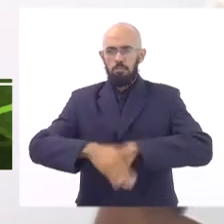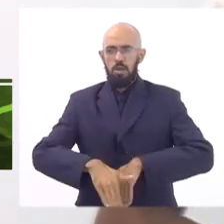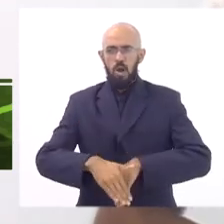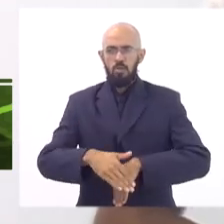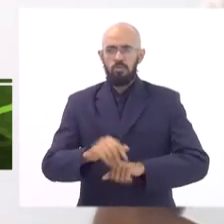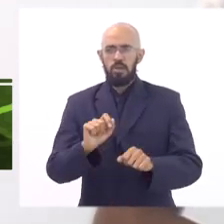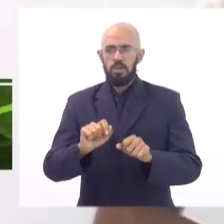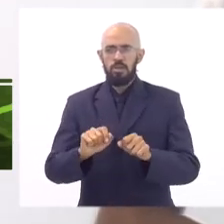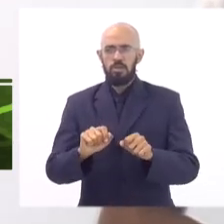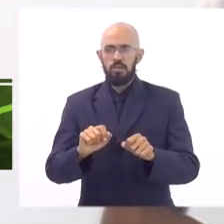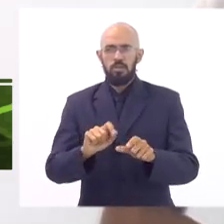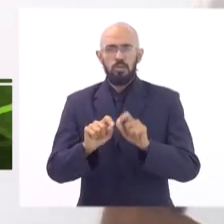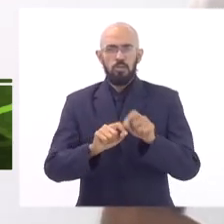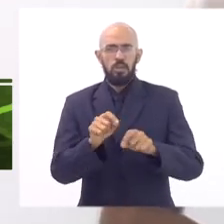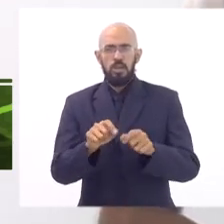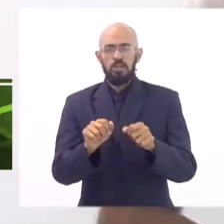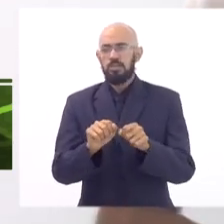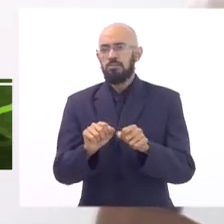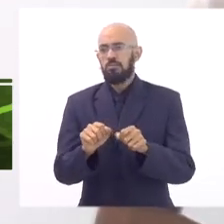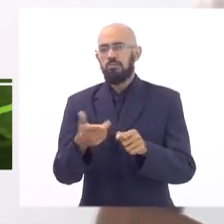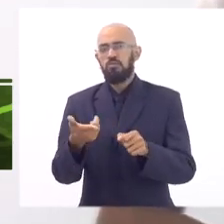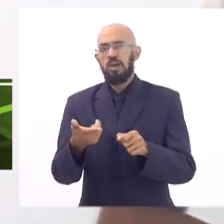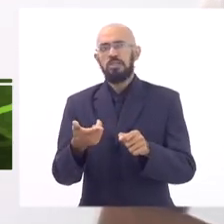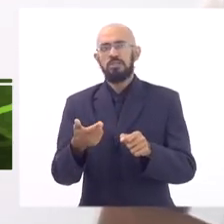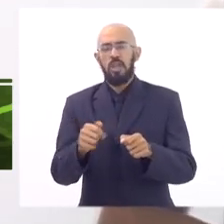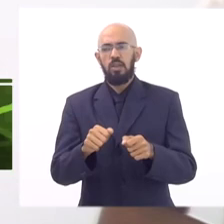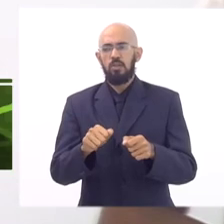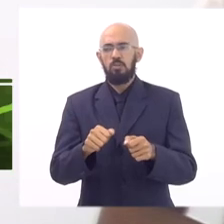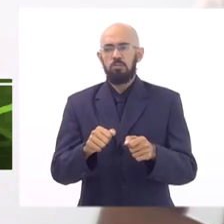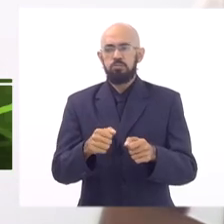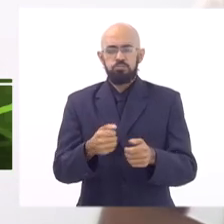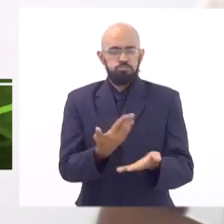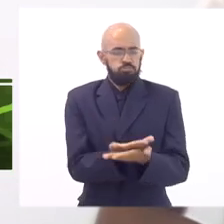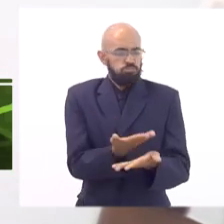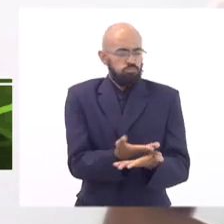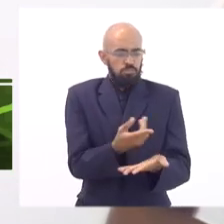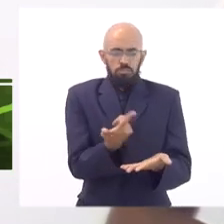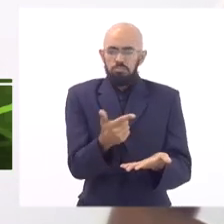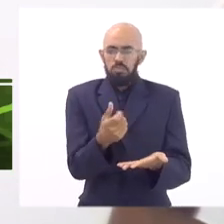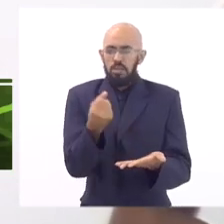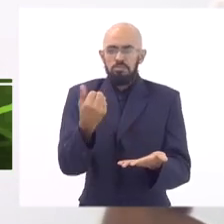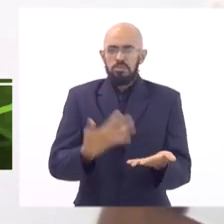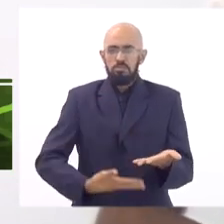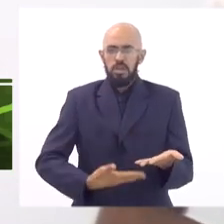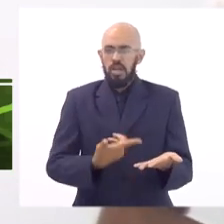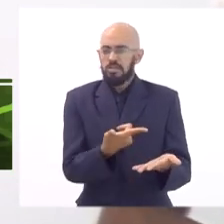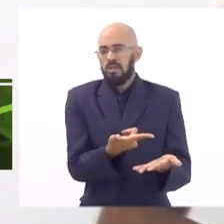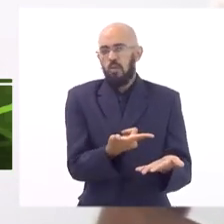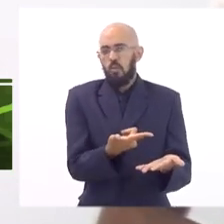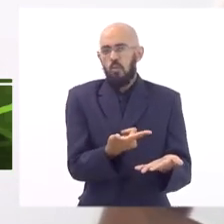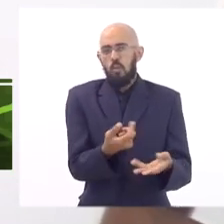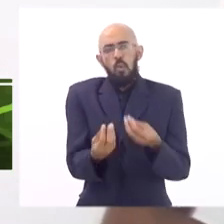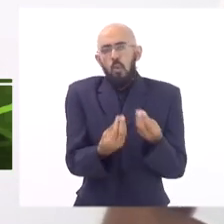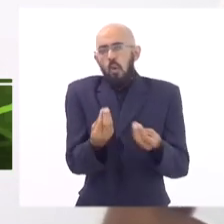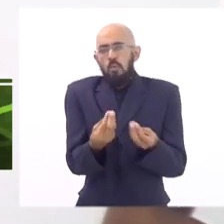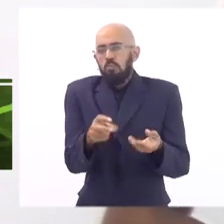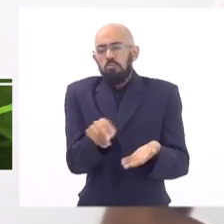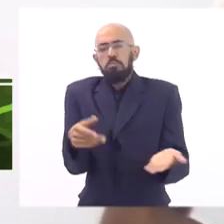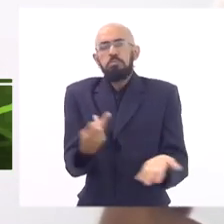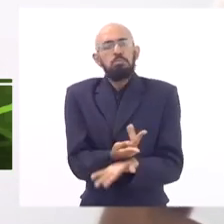eles passam um dever falando como é e tudo só que a gente não tem explicação nem nada então eu queria saber como seria isso como